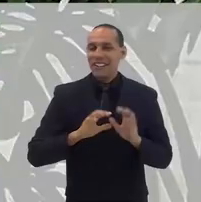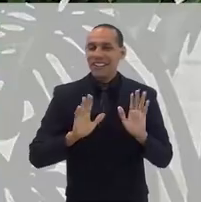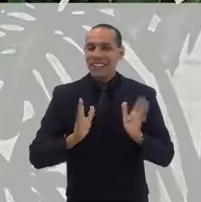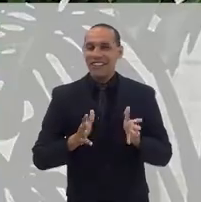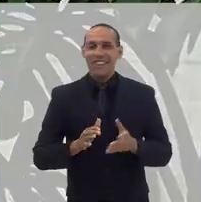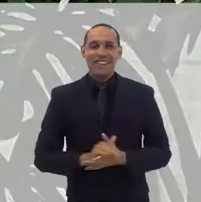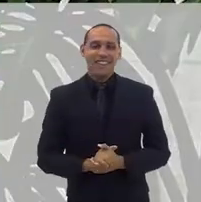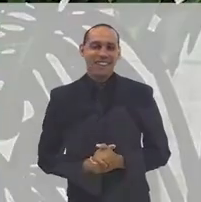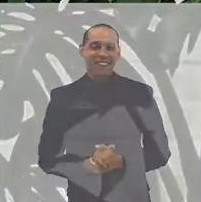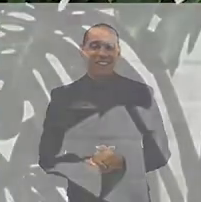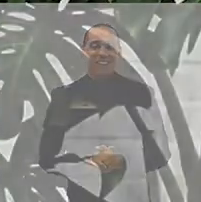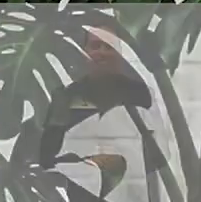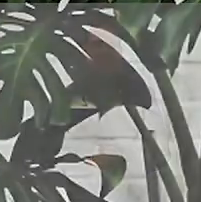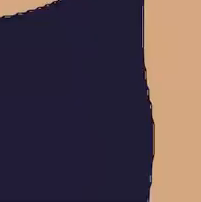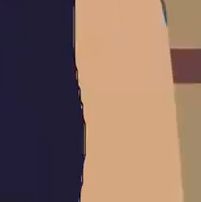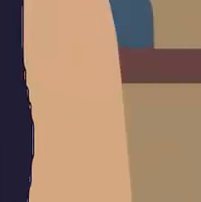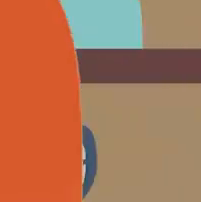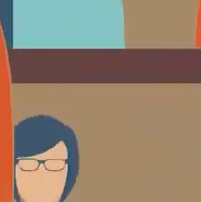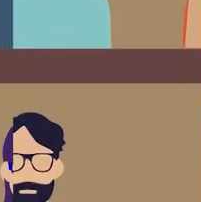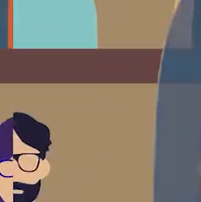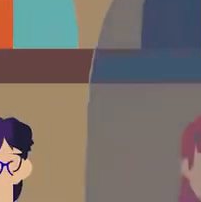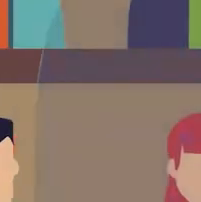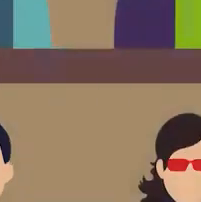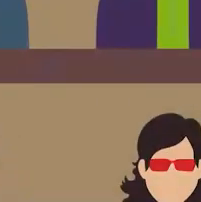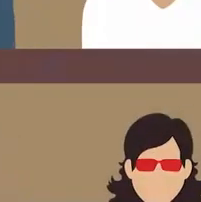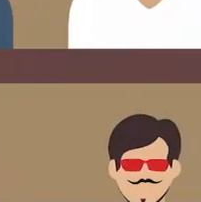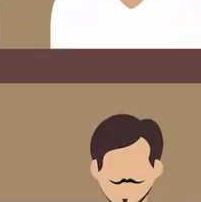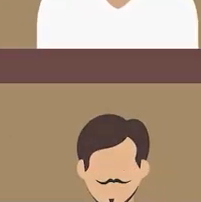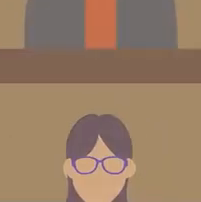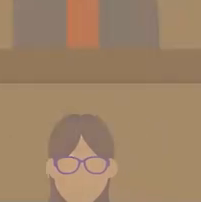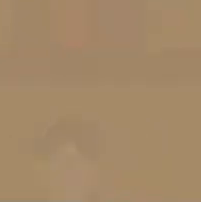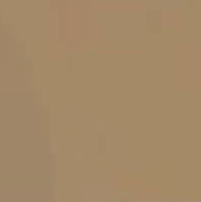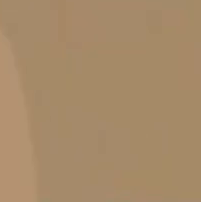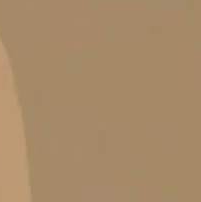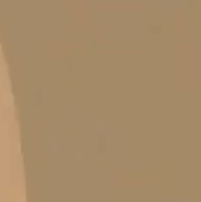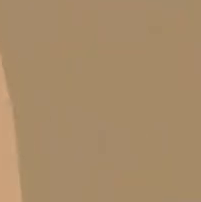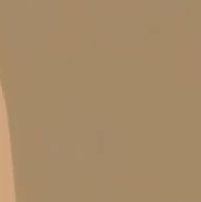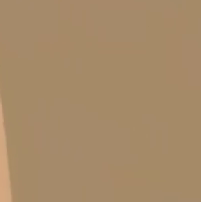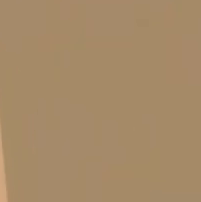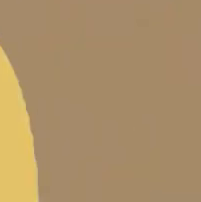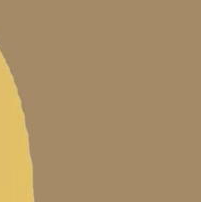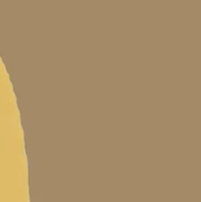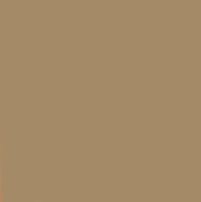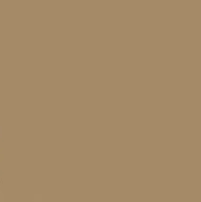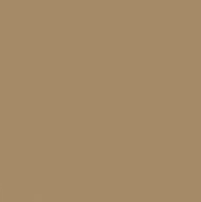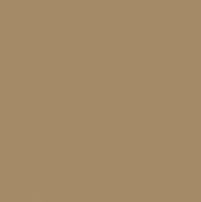minutinho, a gente volta já já. tchau, tchau, tchau. Tchau, tchau,